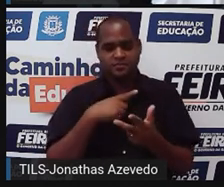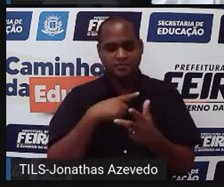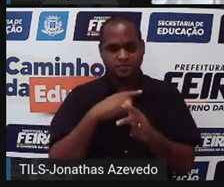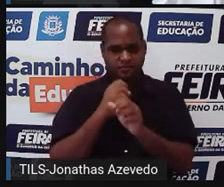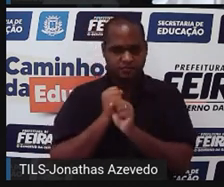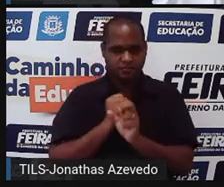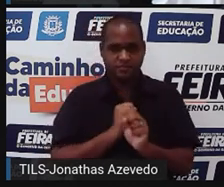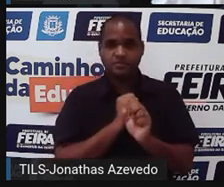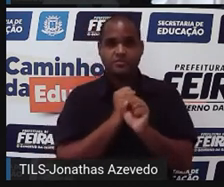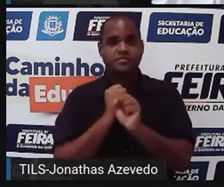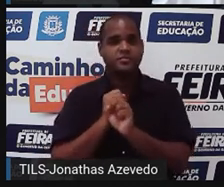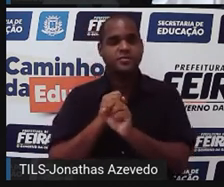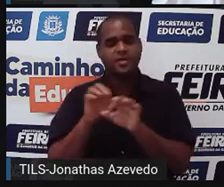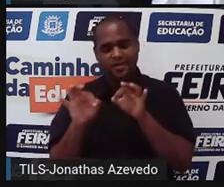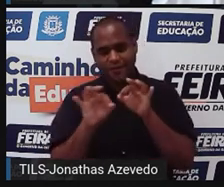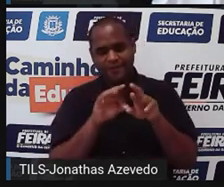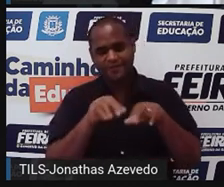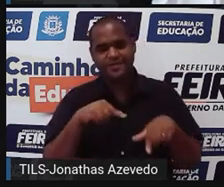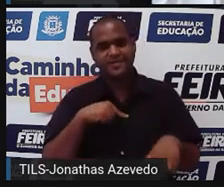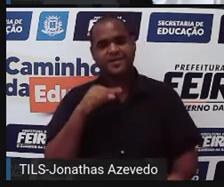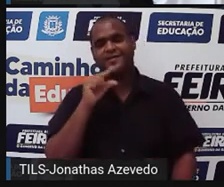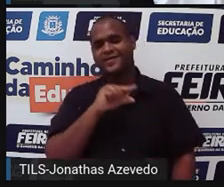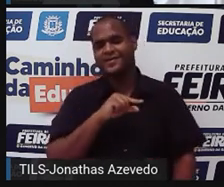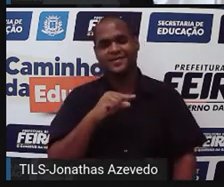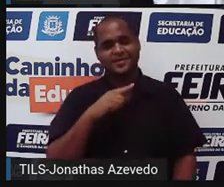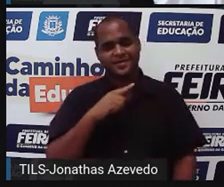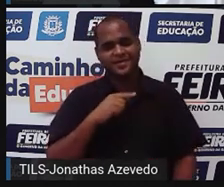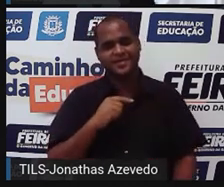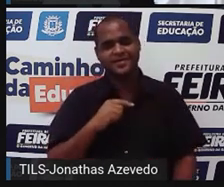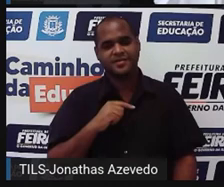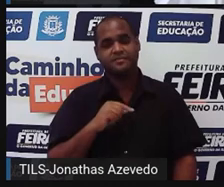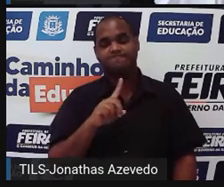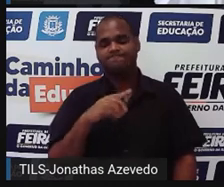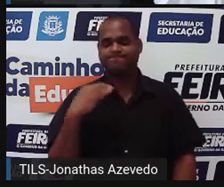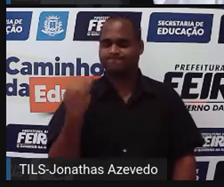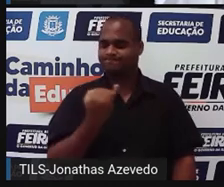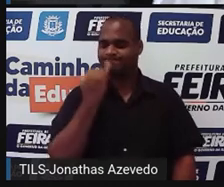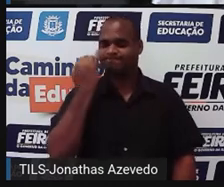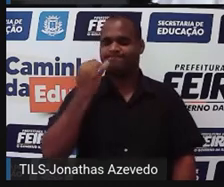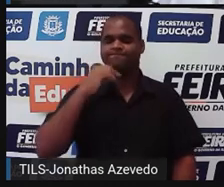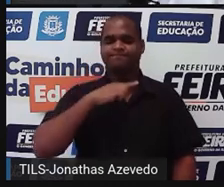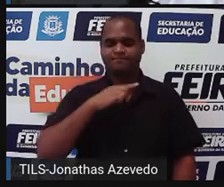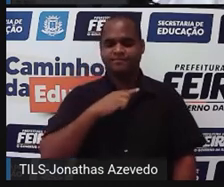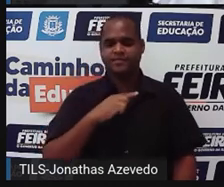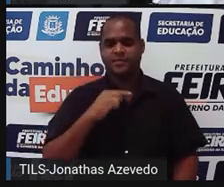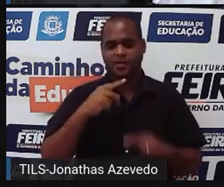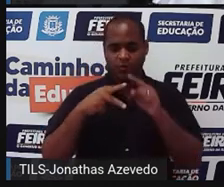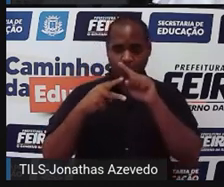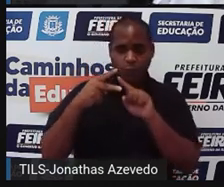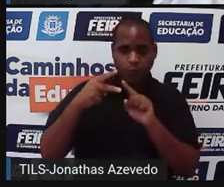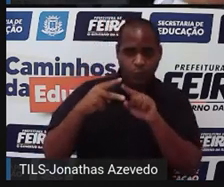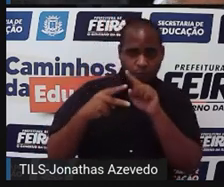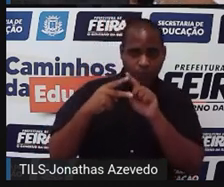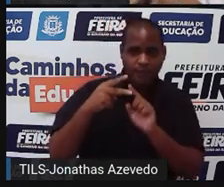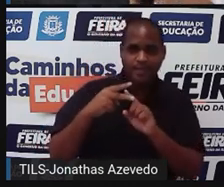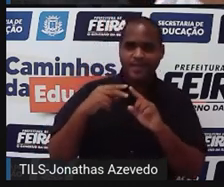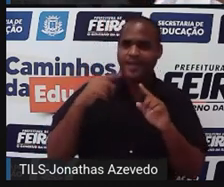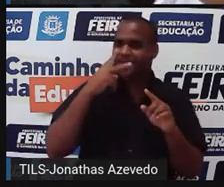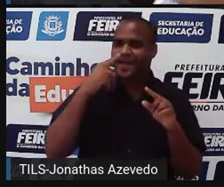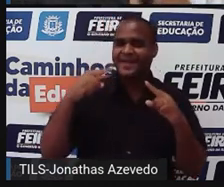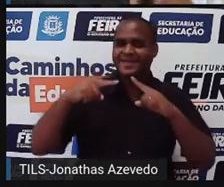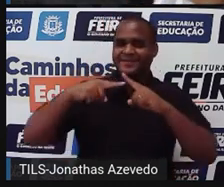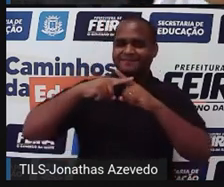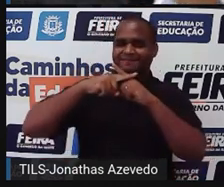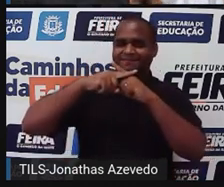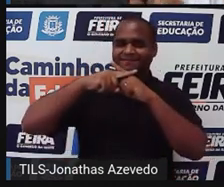resolvem a equação. Tá bom? Uma coisa interessante aconteceu. Essas duas retas se cruzaram.